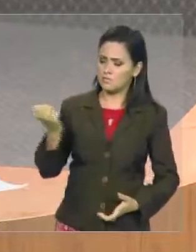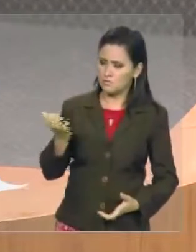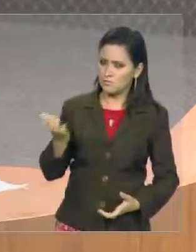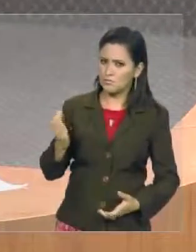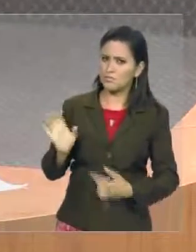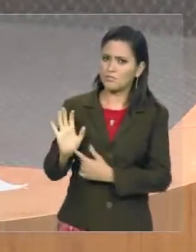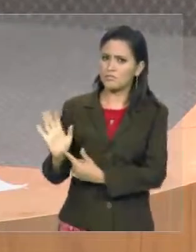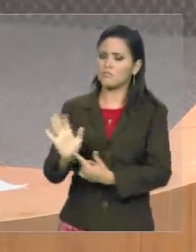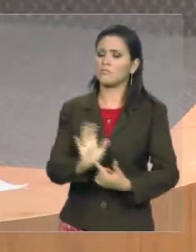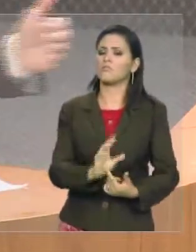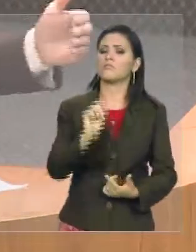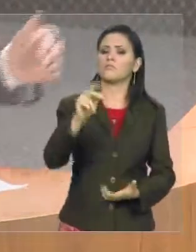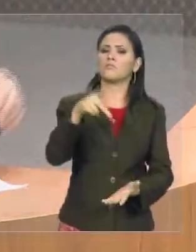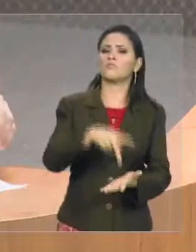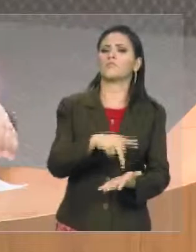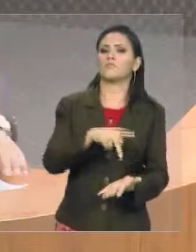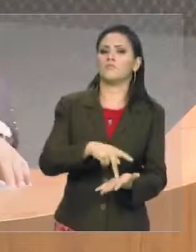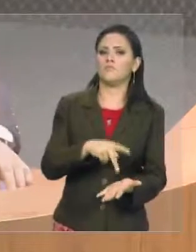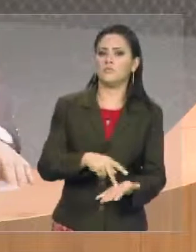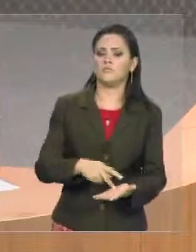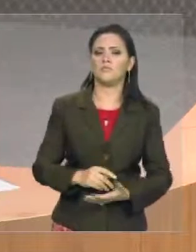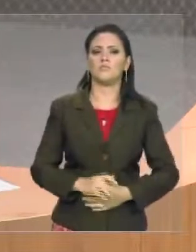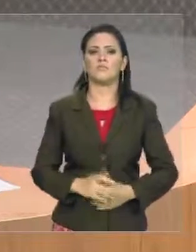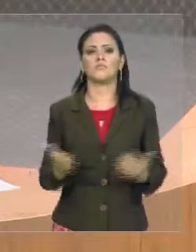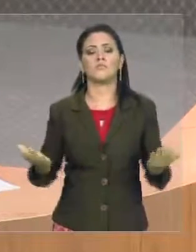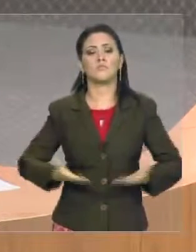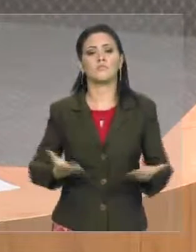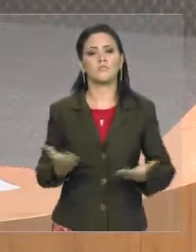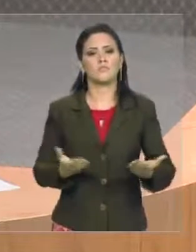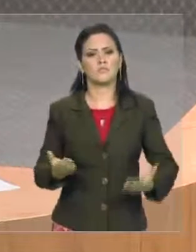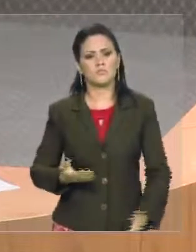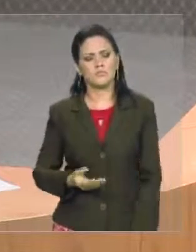Hoje ouvi elogios à gestão do prefeito Edivaldo Holanda,